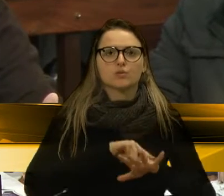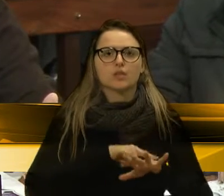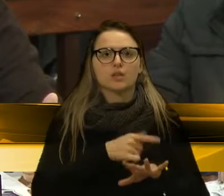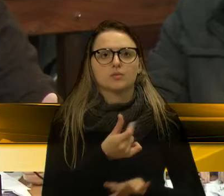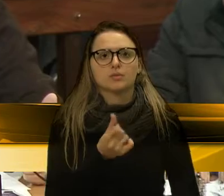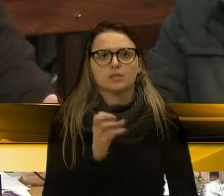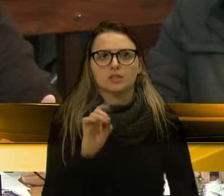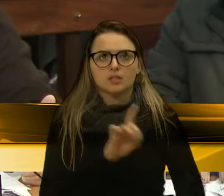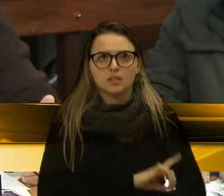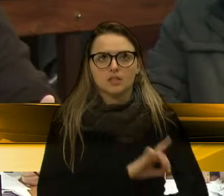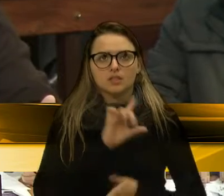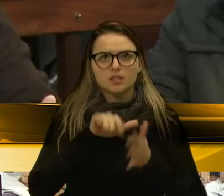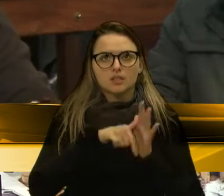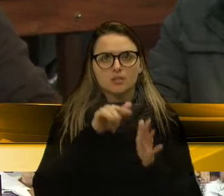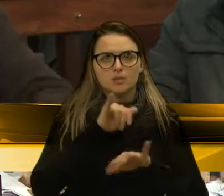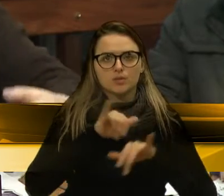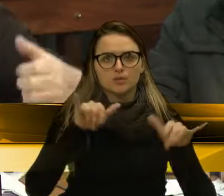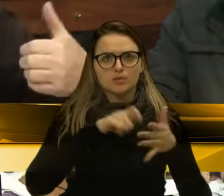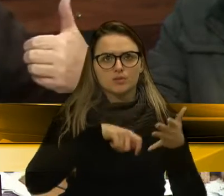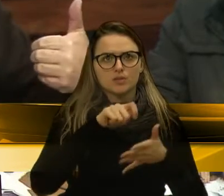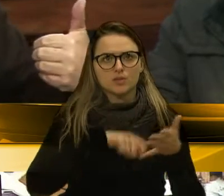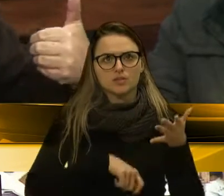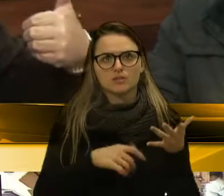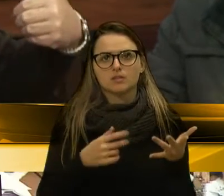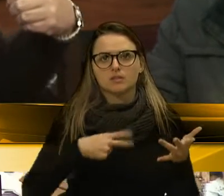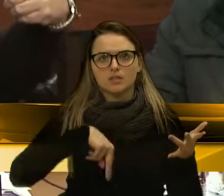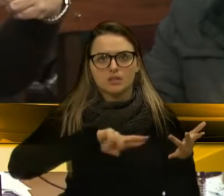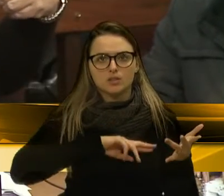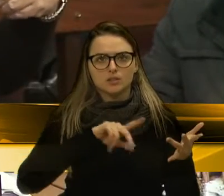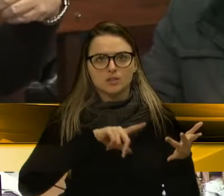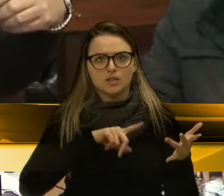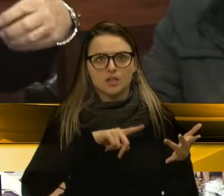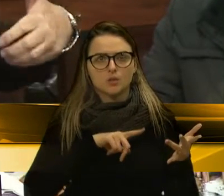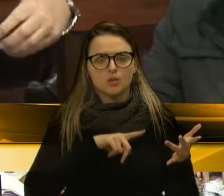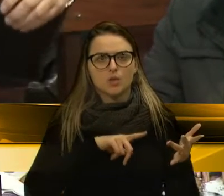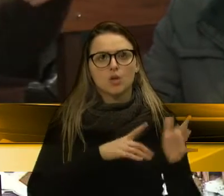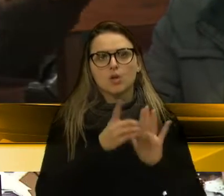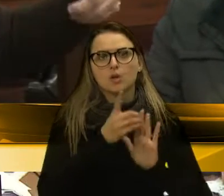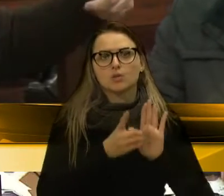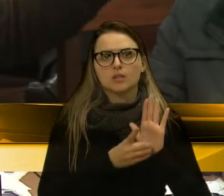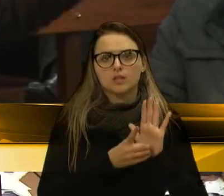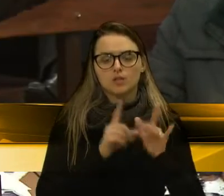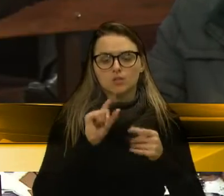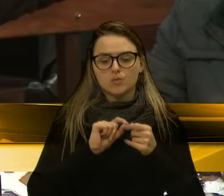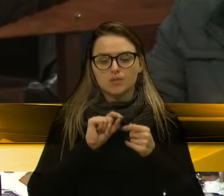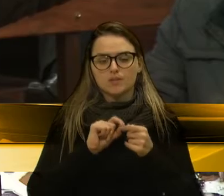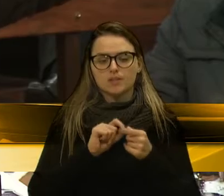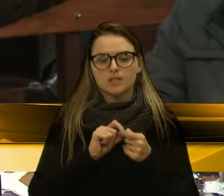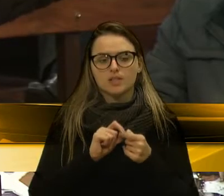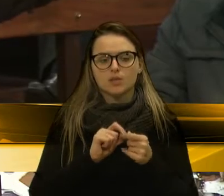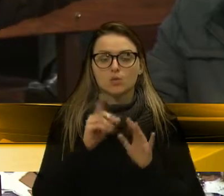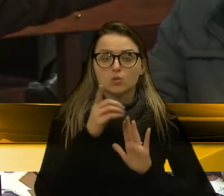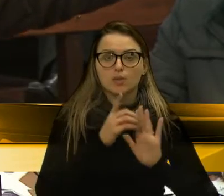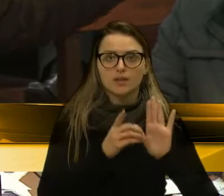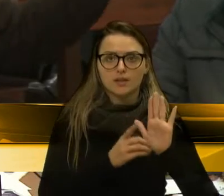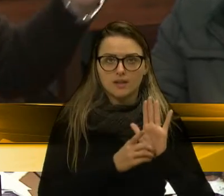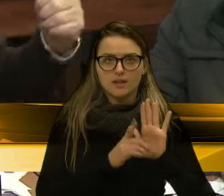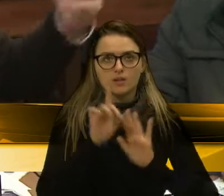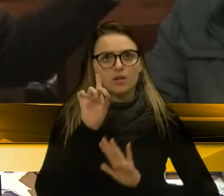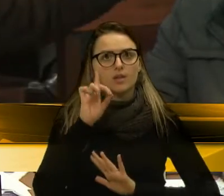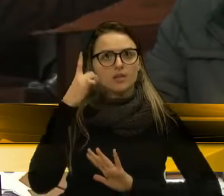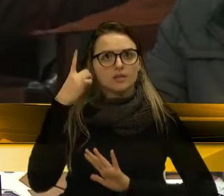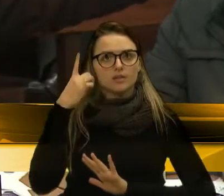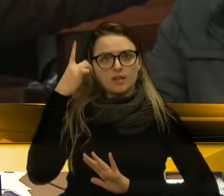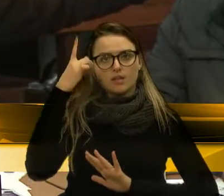dias, a partir da sua publicação. Aí sim nós temos uma base legal para dar sustentação a esse decreto que é de autoria do